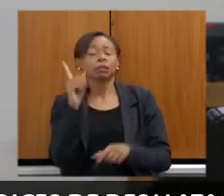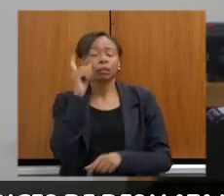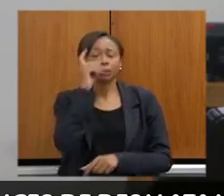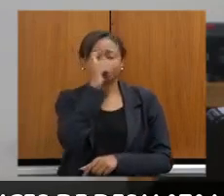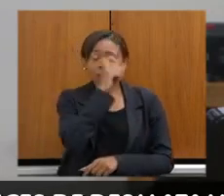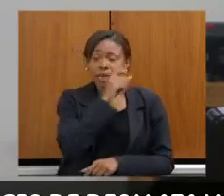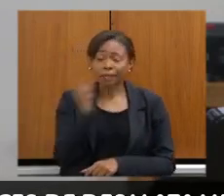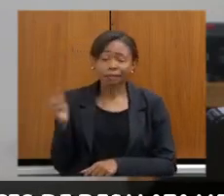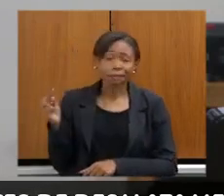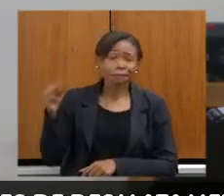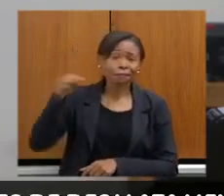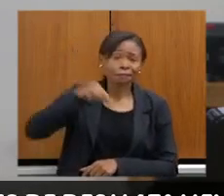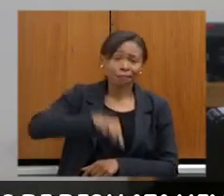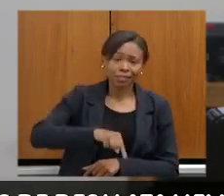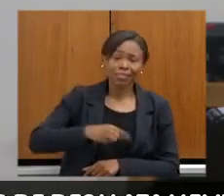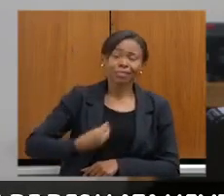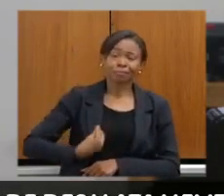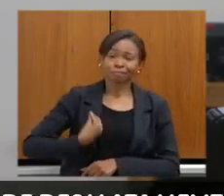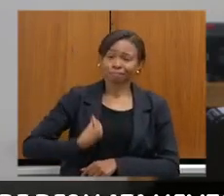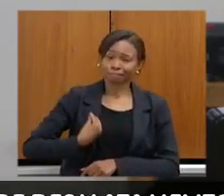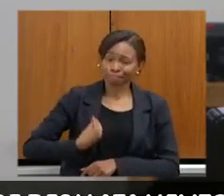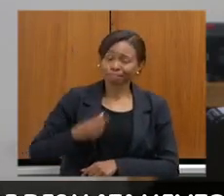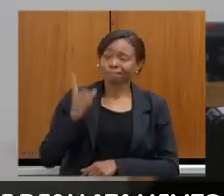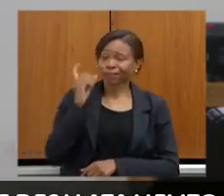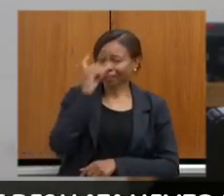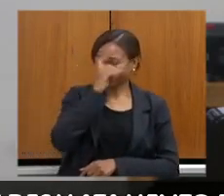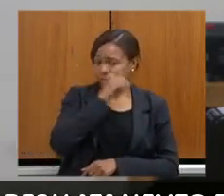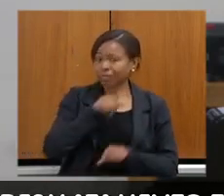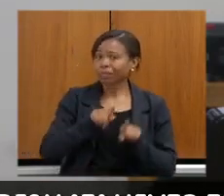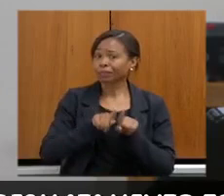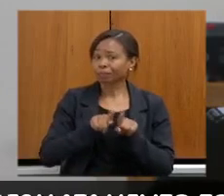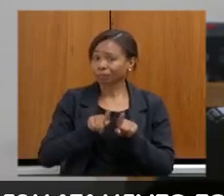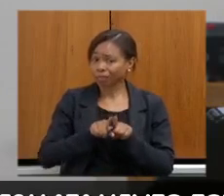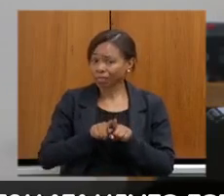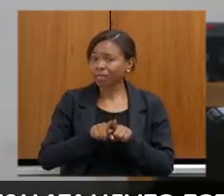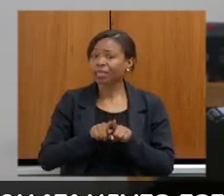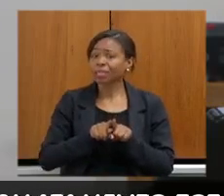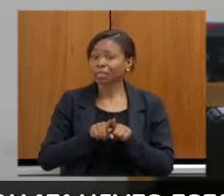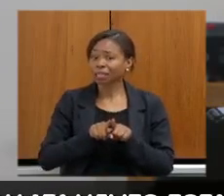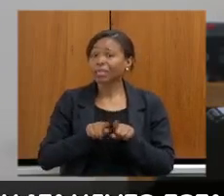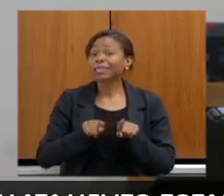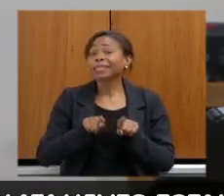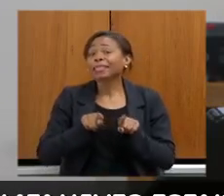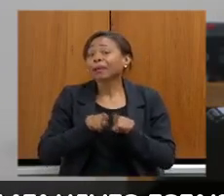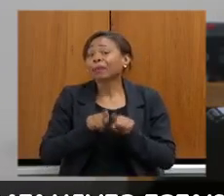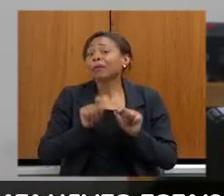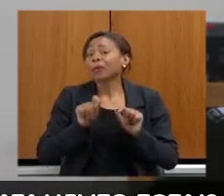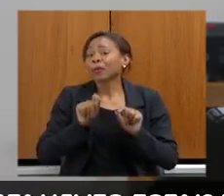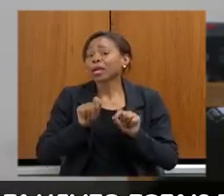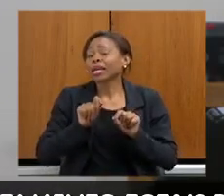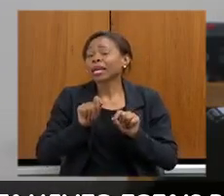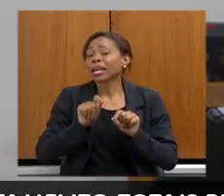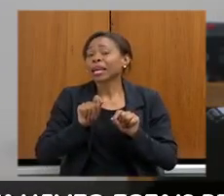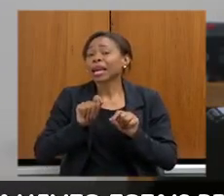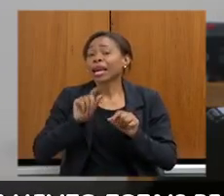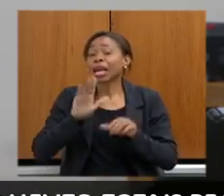uma dificuldade e também nós tínhamos uma dificuldade muito grande de aprovação de convocação